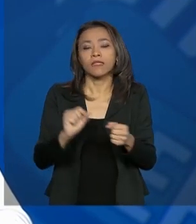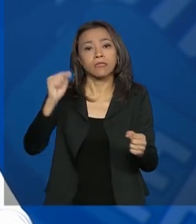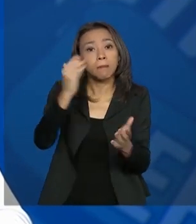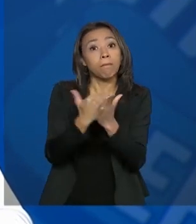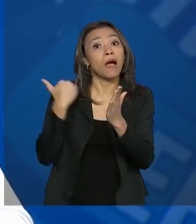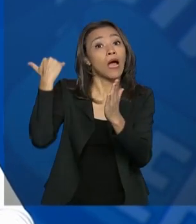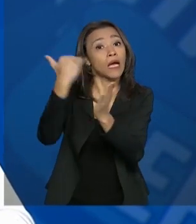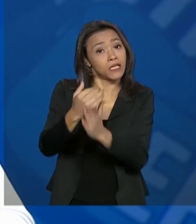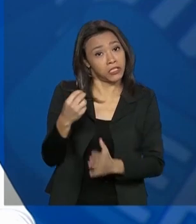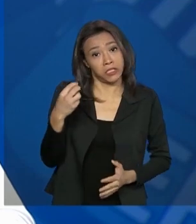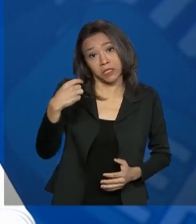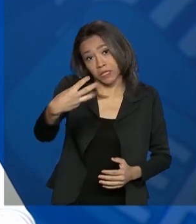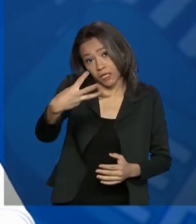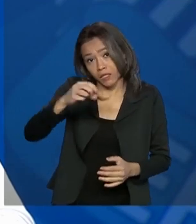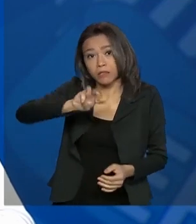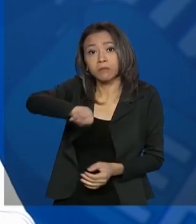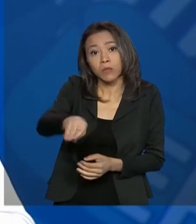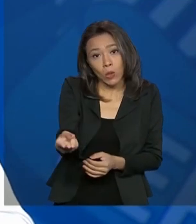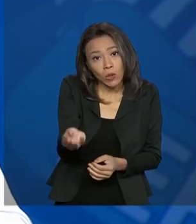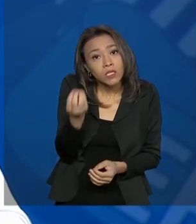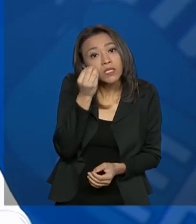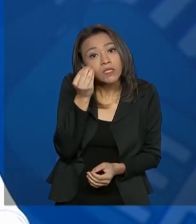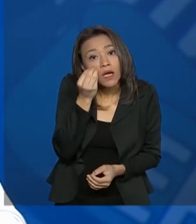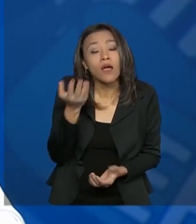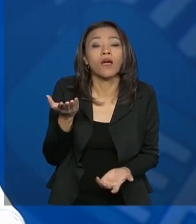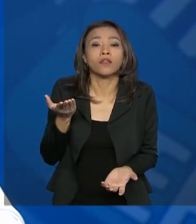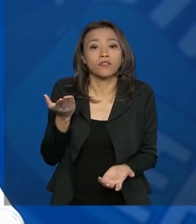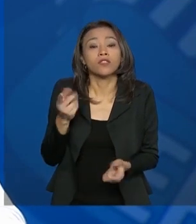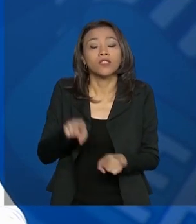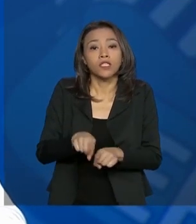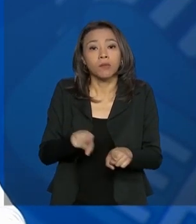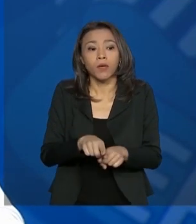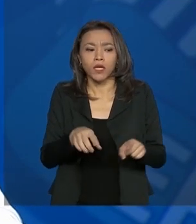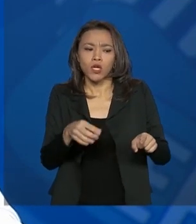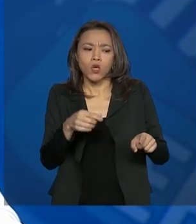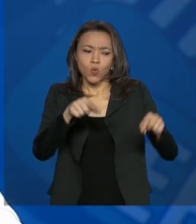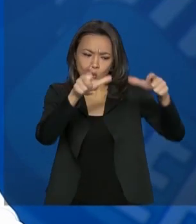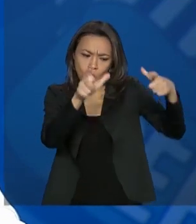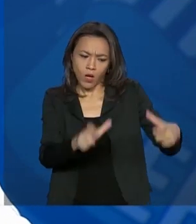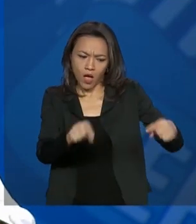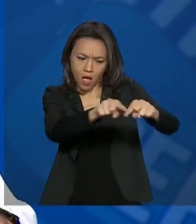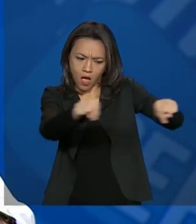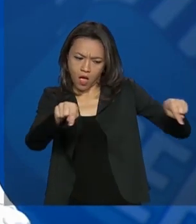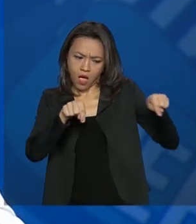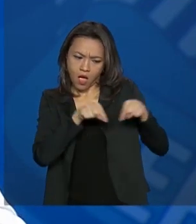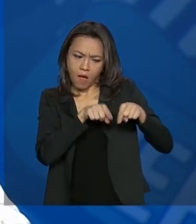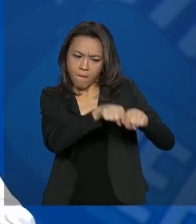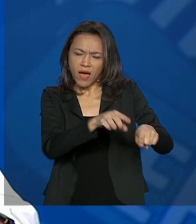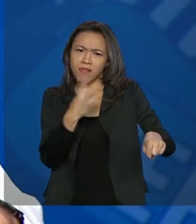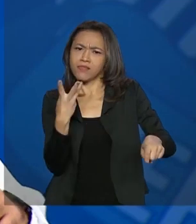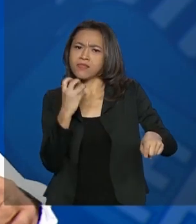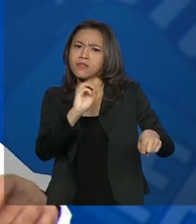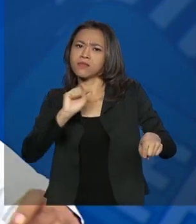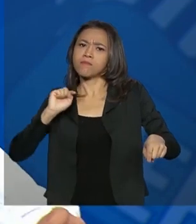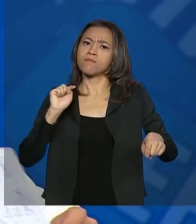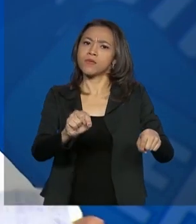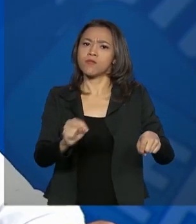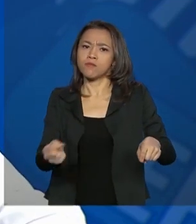3 milhões e a preparação de uma central operacional com capacidade para 30 mil testes por